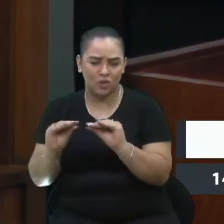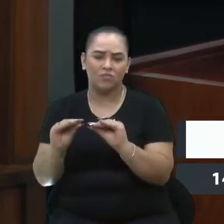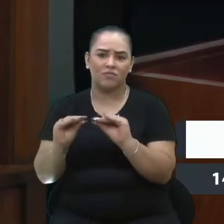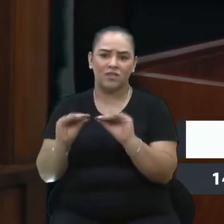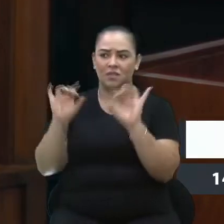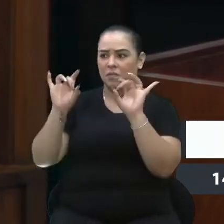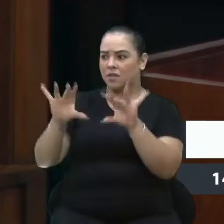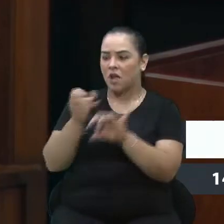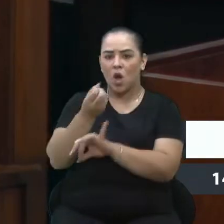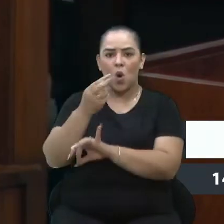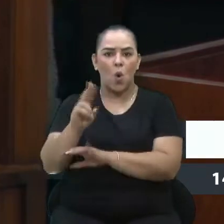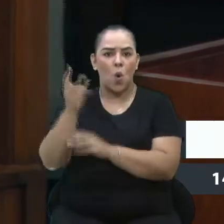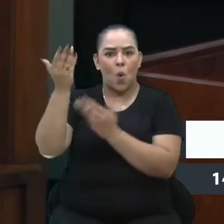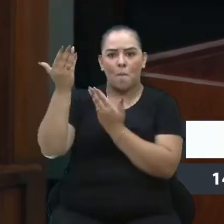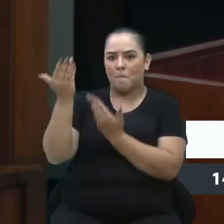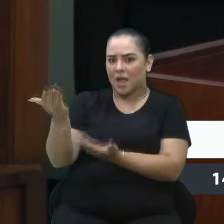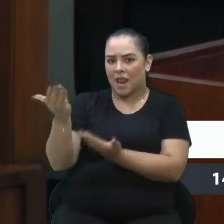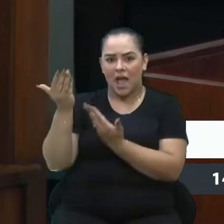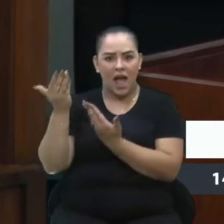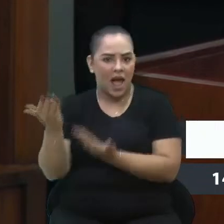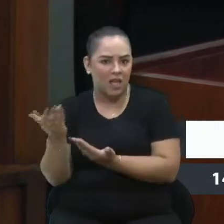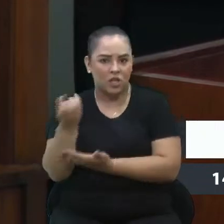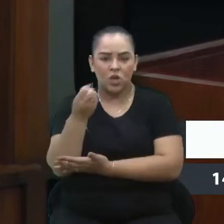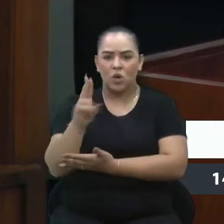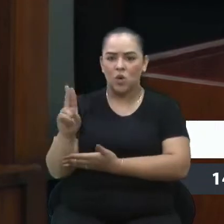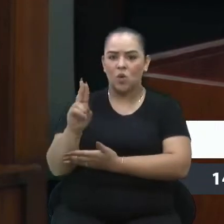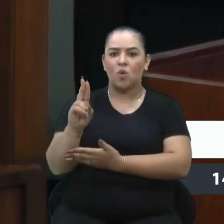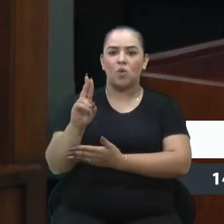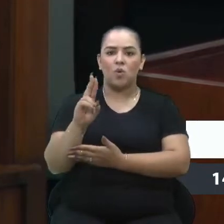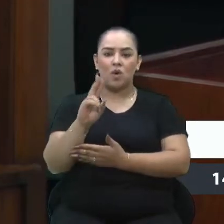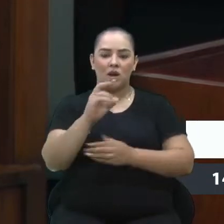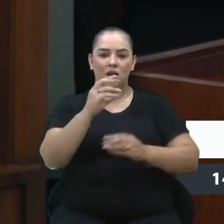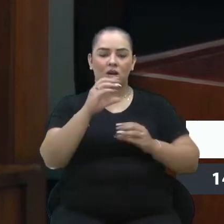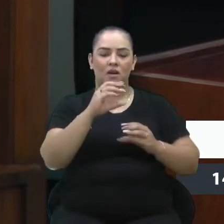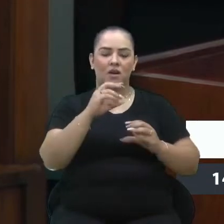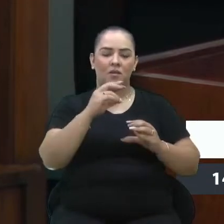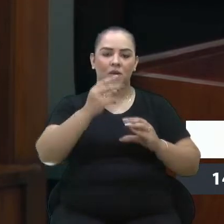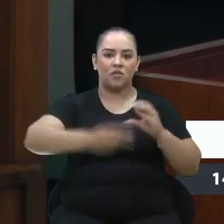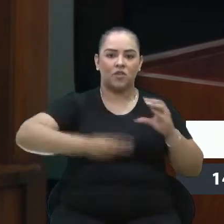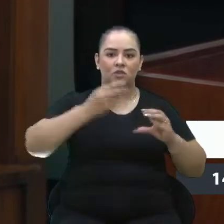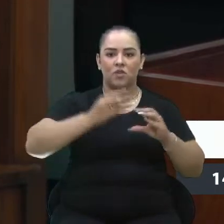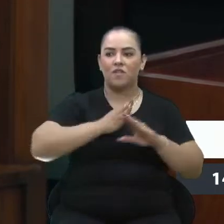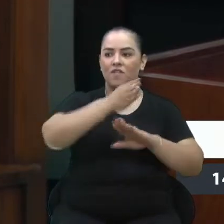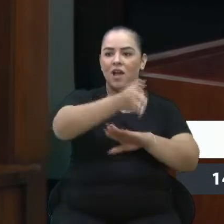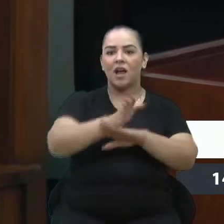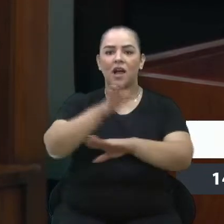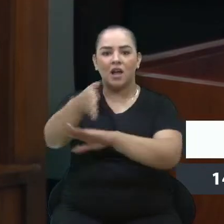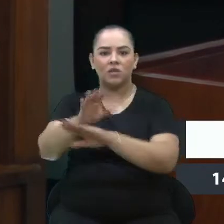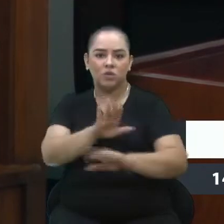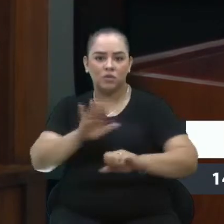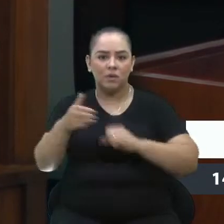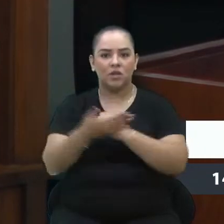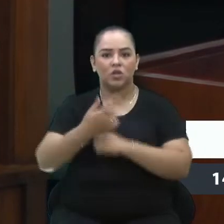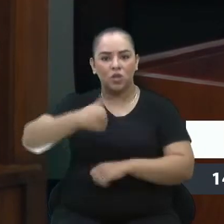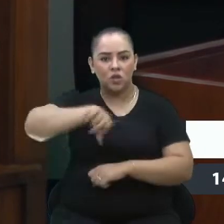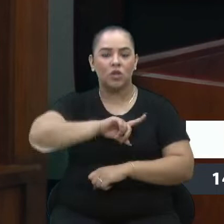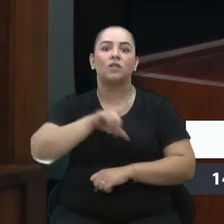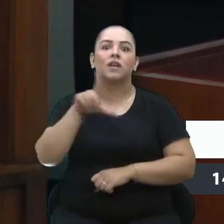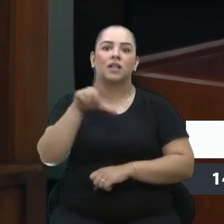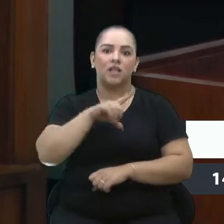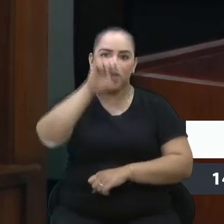ou sessões de homenagem, ou o Câmara Vai aos Bairros, que é um projeto novo, que isso sim nós vamos estar implementando.